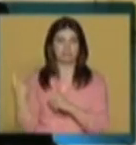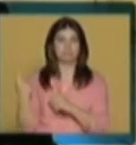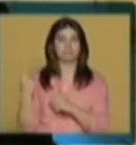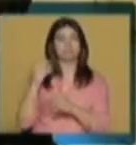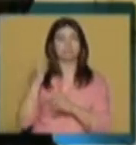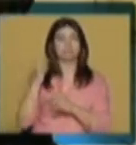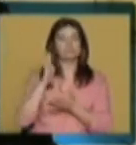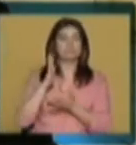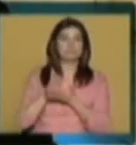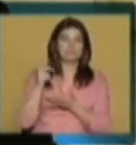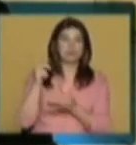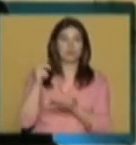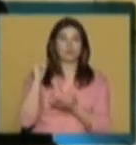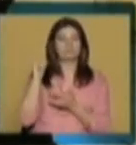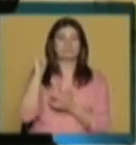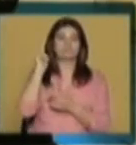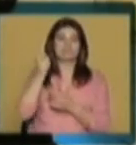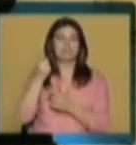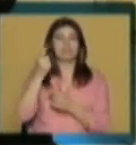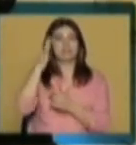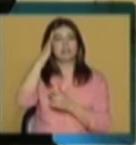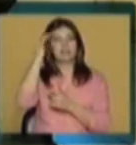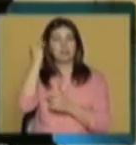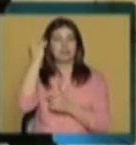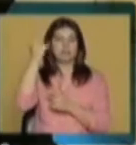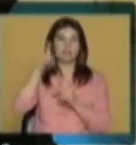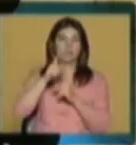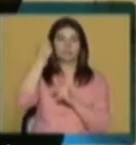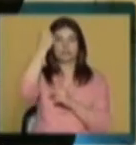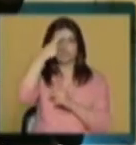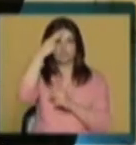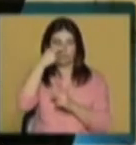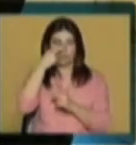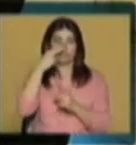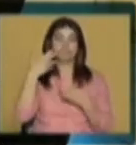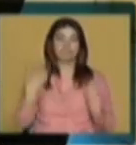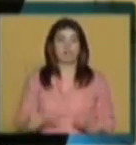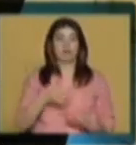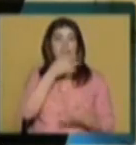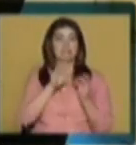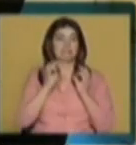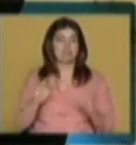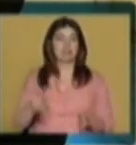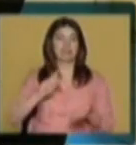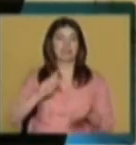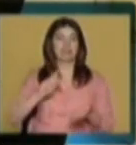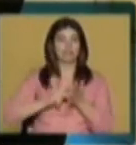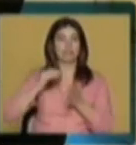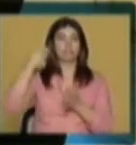fenómeno de reminiscência histórica. As tecnologias, tal como as conhecemos hoje, irão mudar